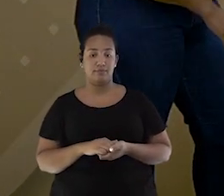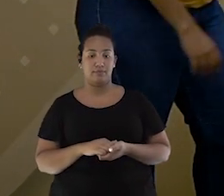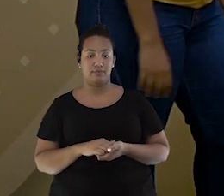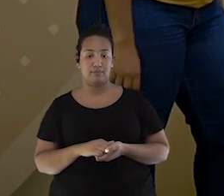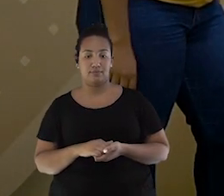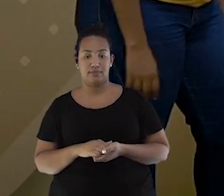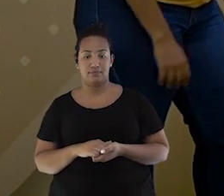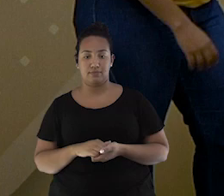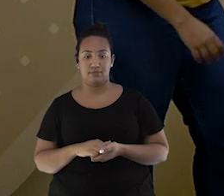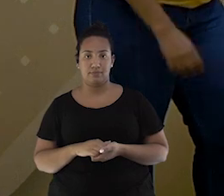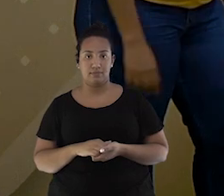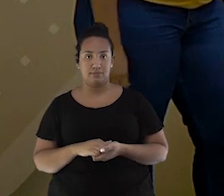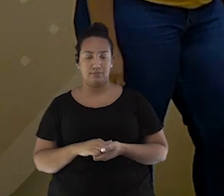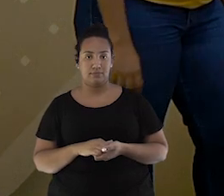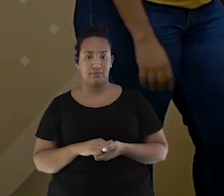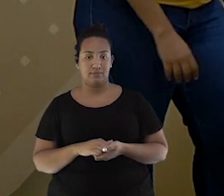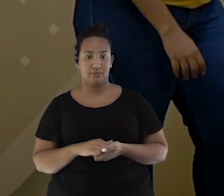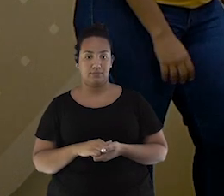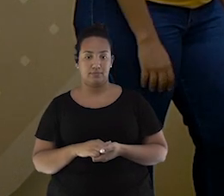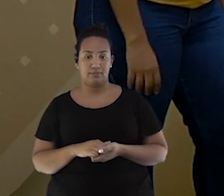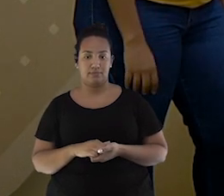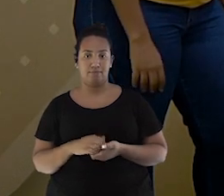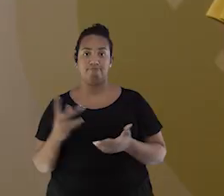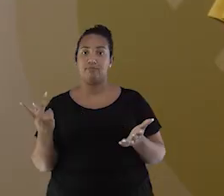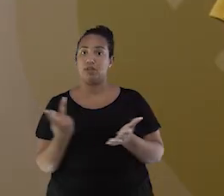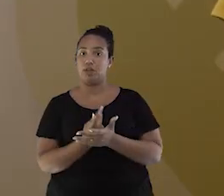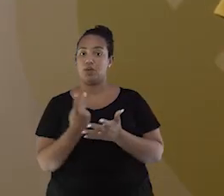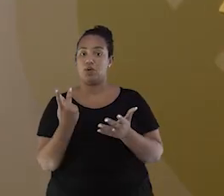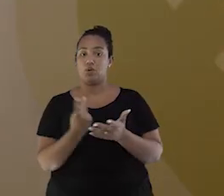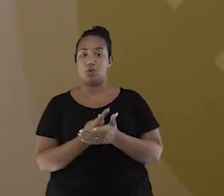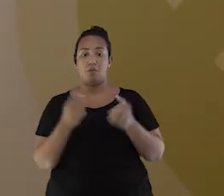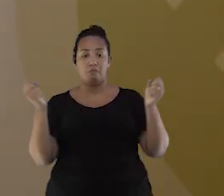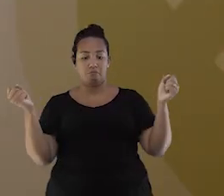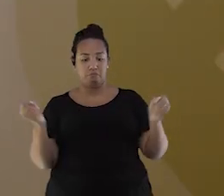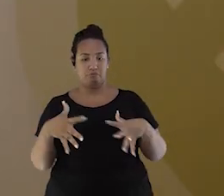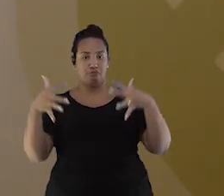para o mar. Beatriz errou. Bomba!